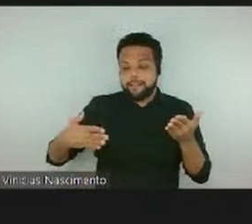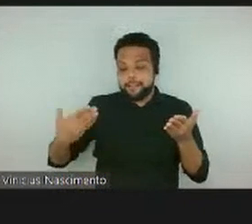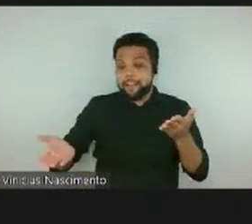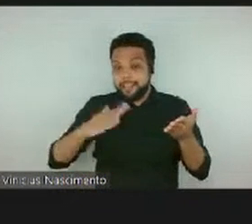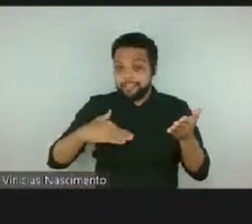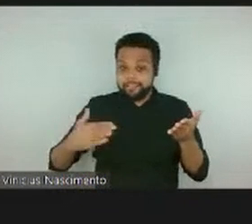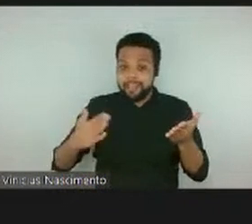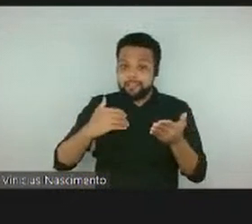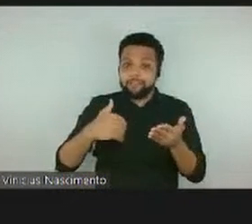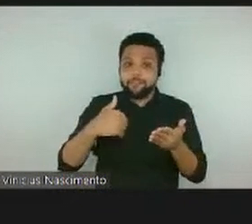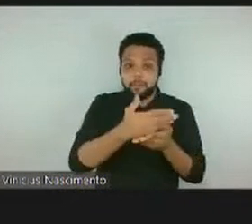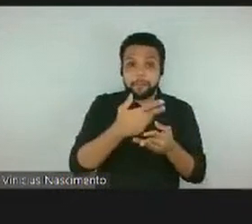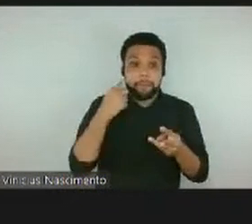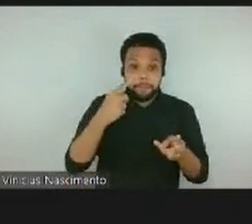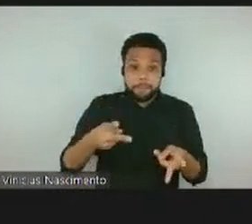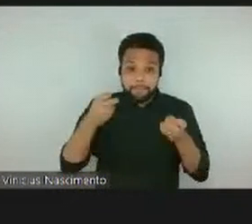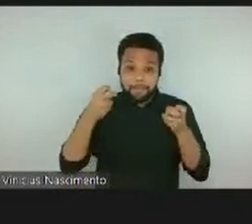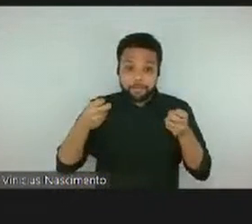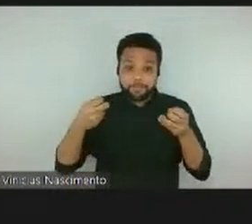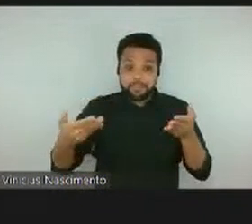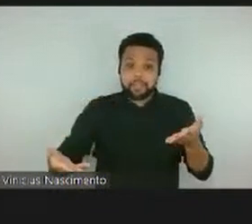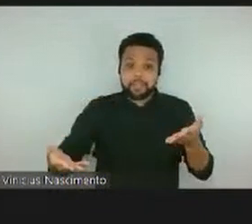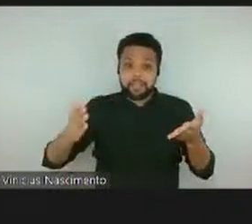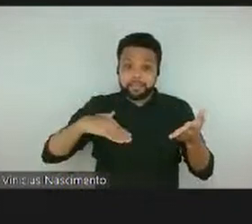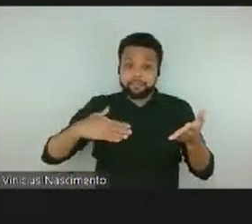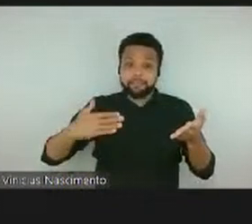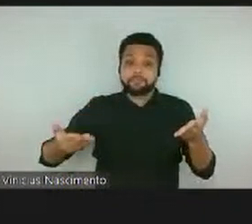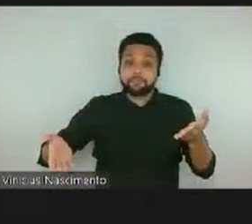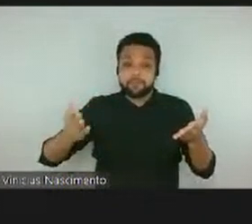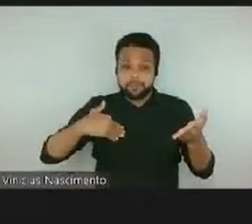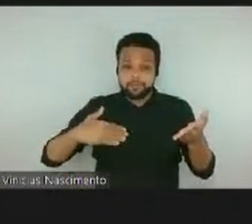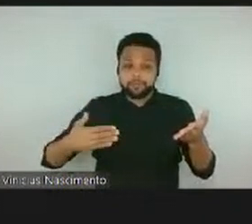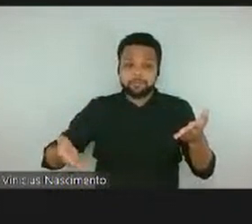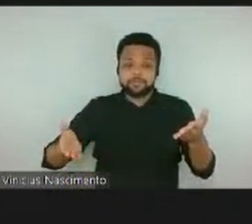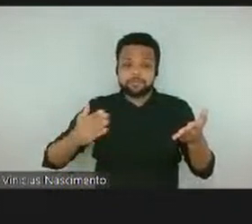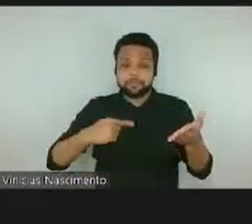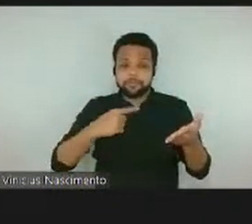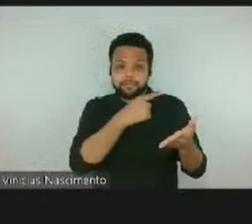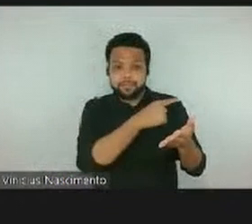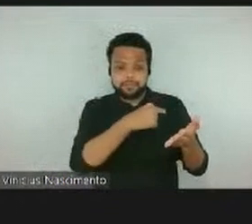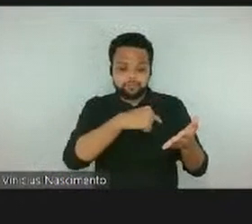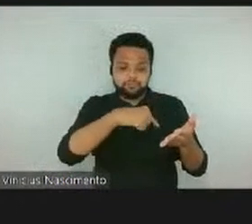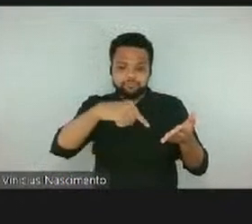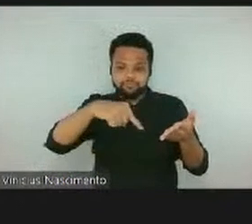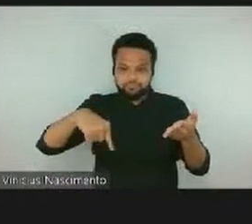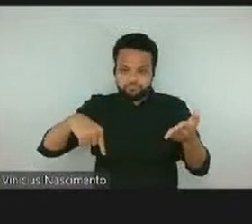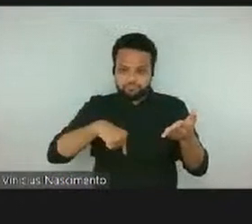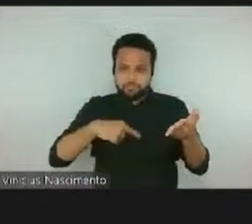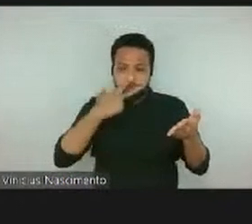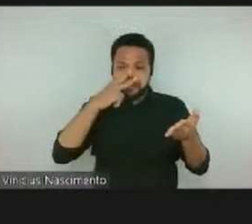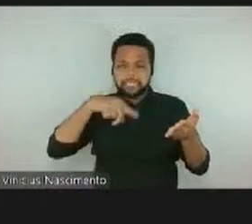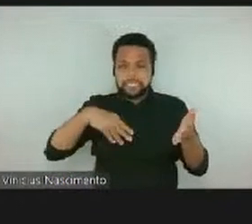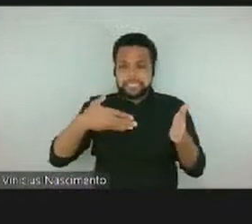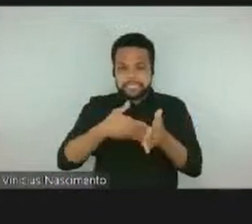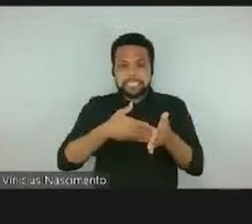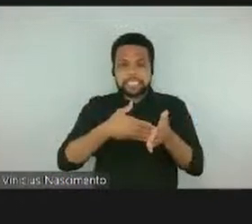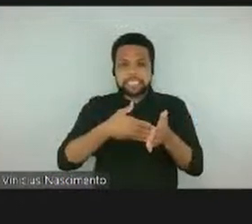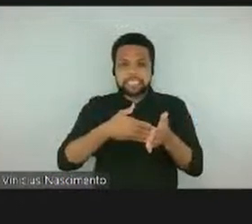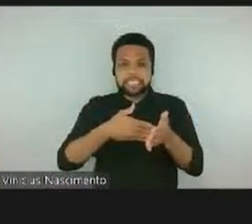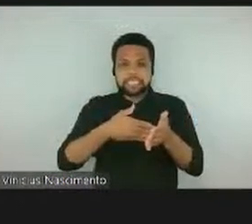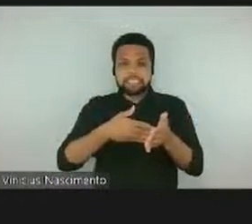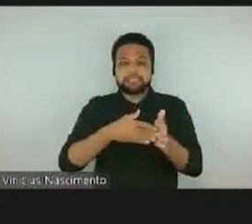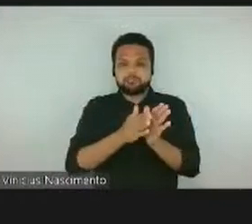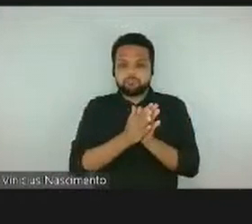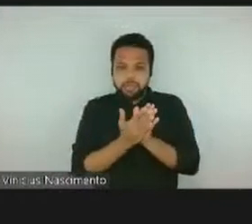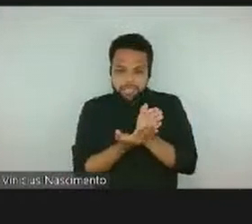que o próprio catálogo, ele extrapola o modelo do códex, que é o modelo tradicional de um livro, e que